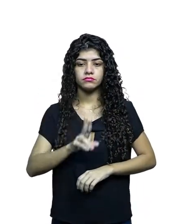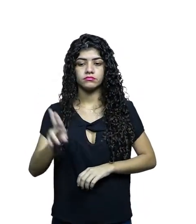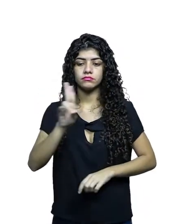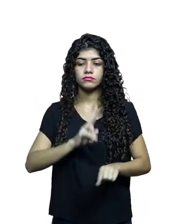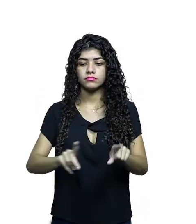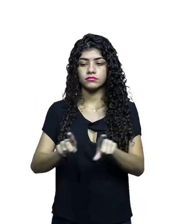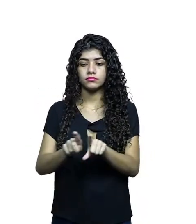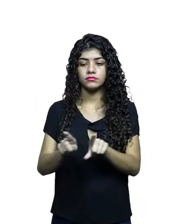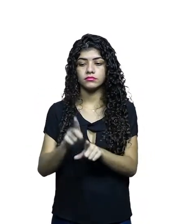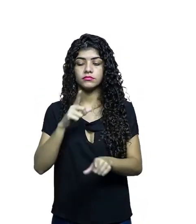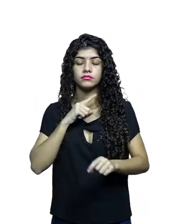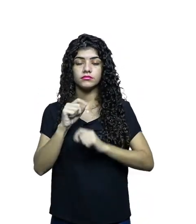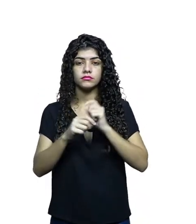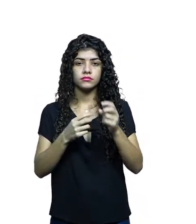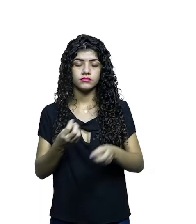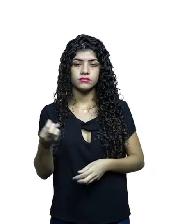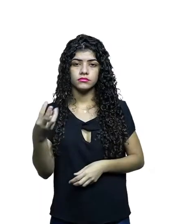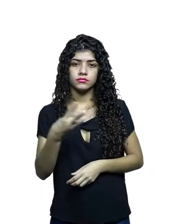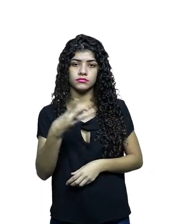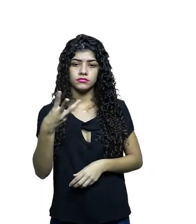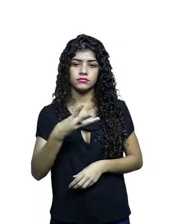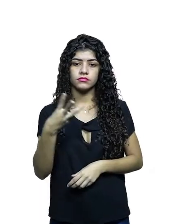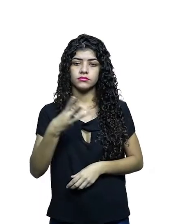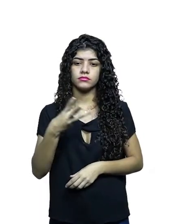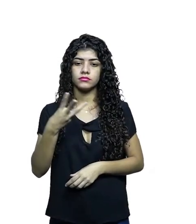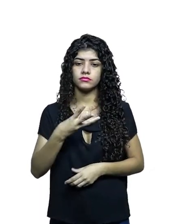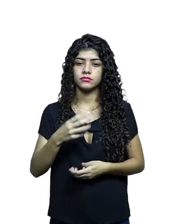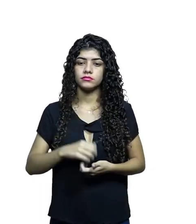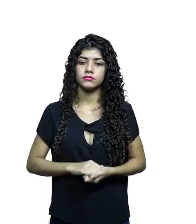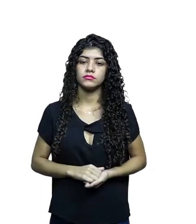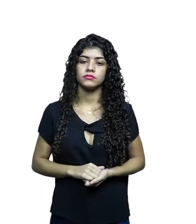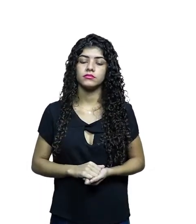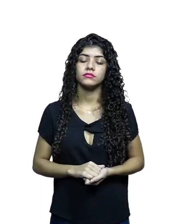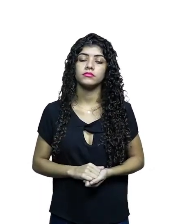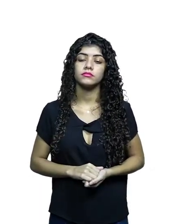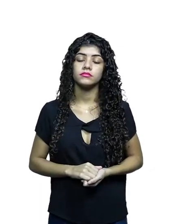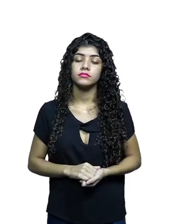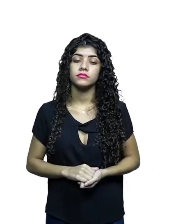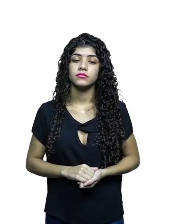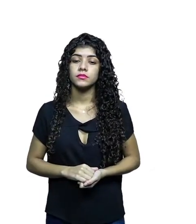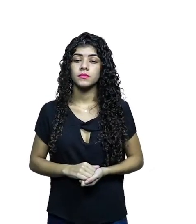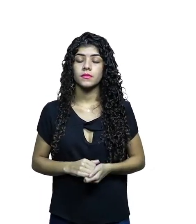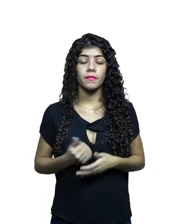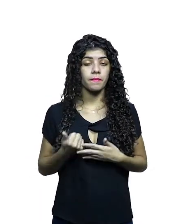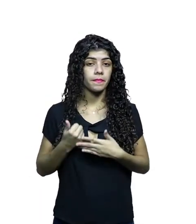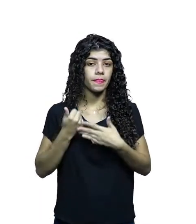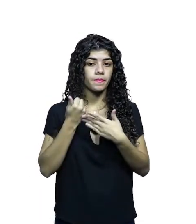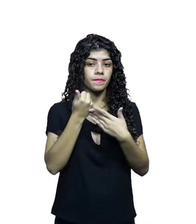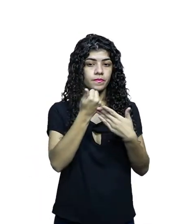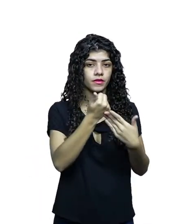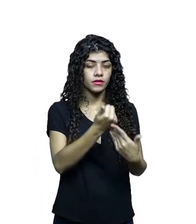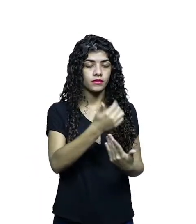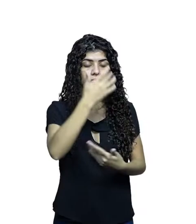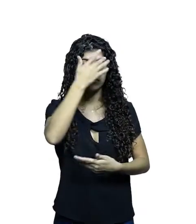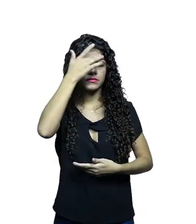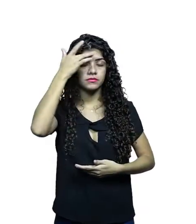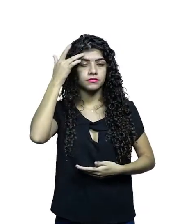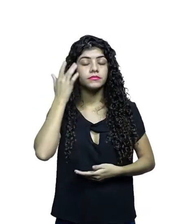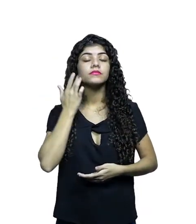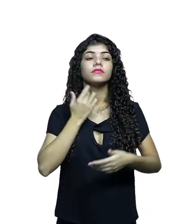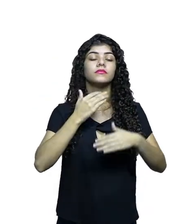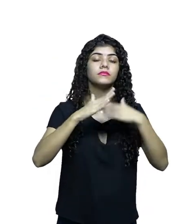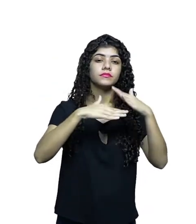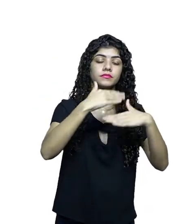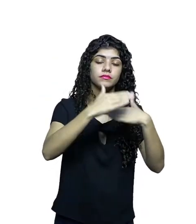mecanismos. Existe também uma terceira questão, que é a questão da Condecine, que é uma contribuição para o